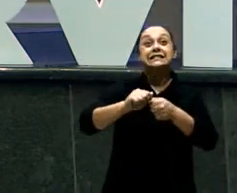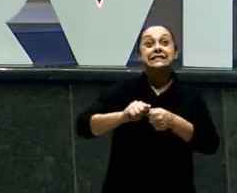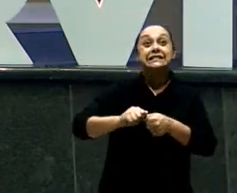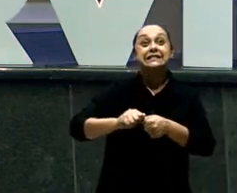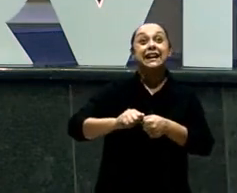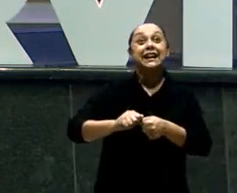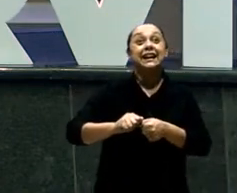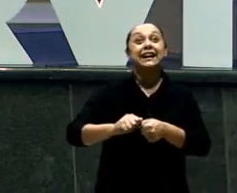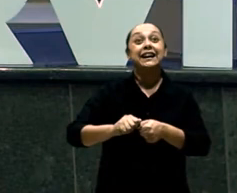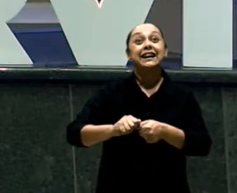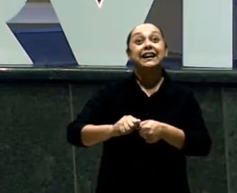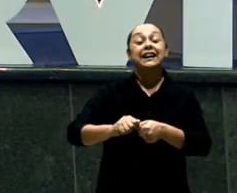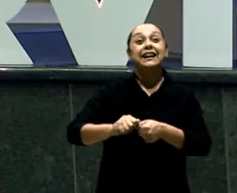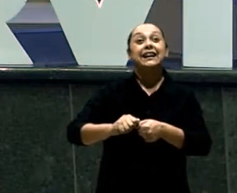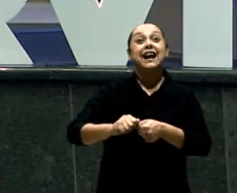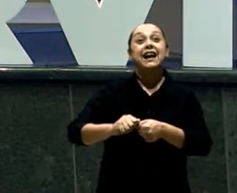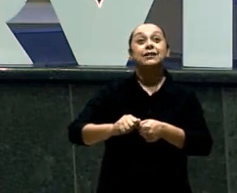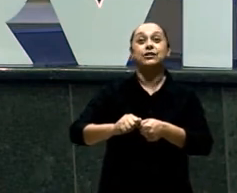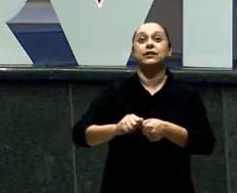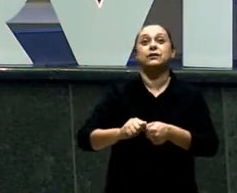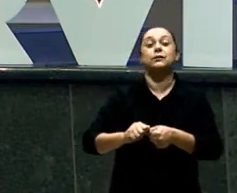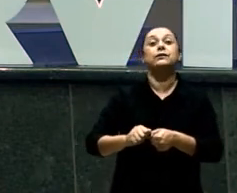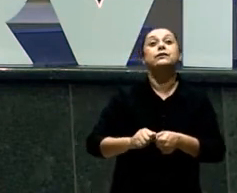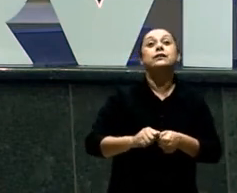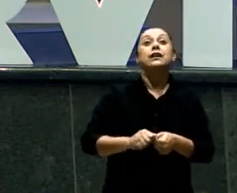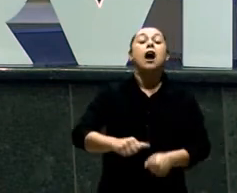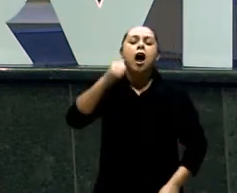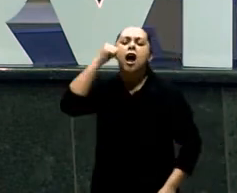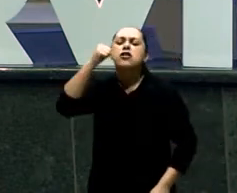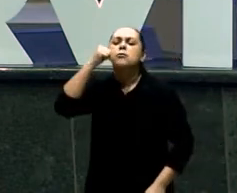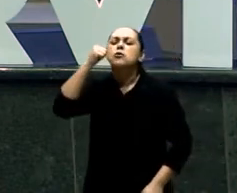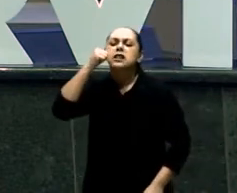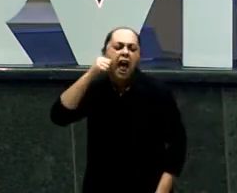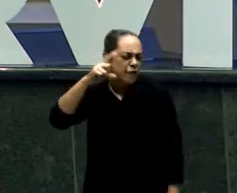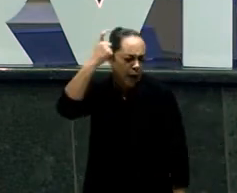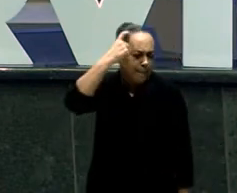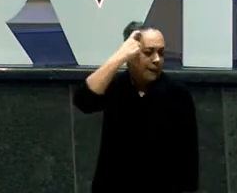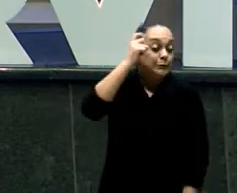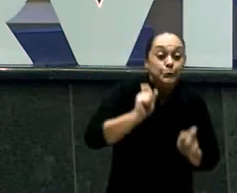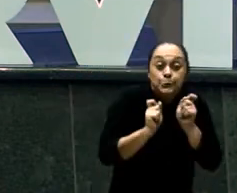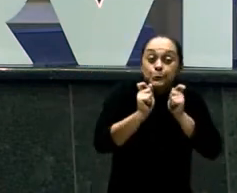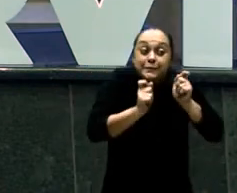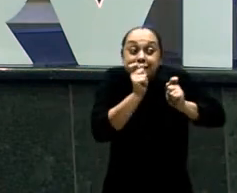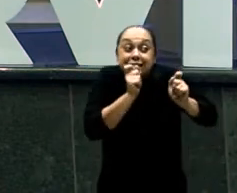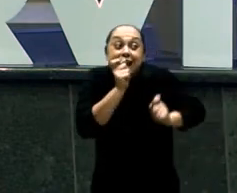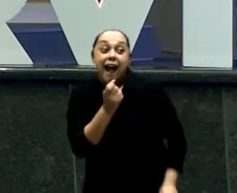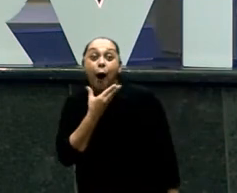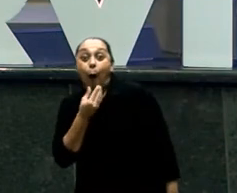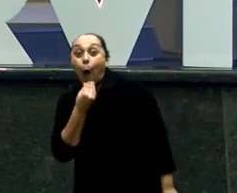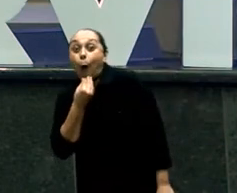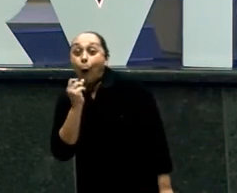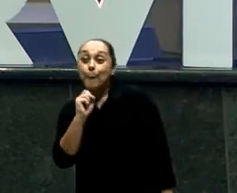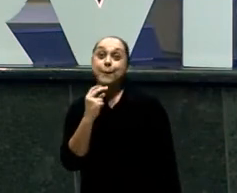agulha A agulha Balançar É menino Se for para frente Para trás É menina Se ficar rodando É